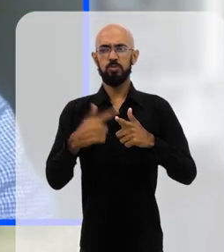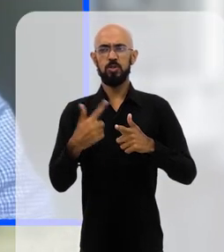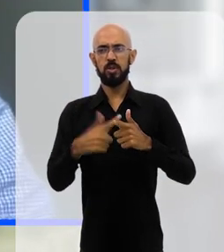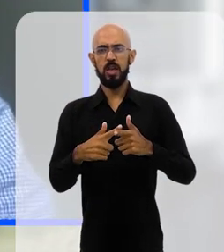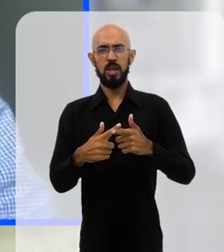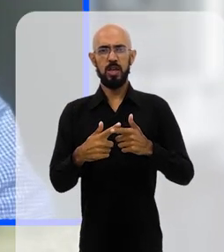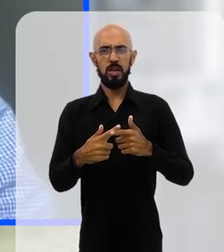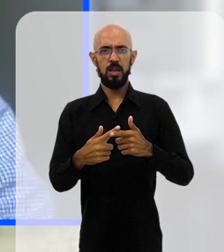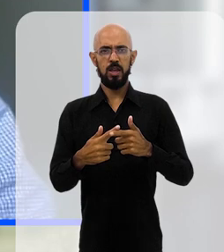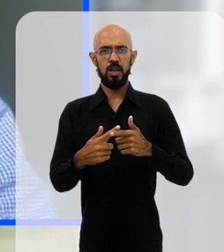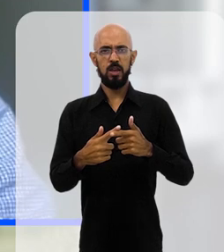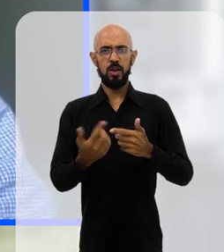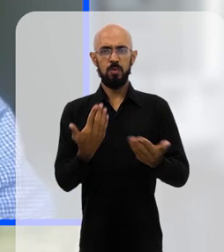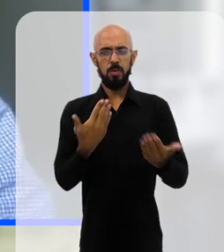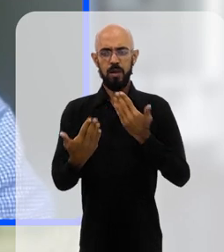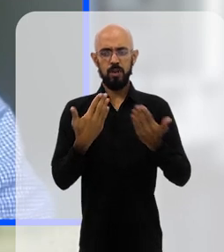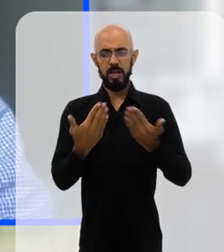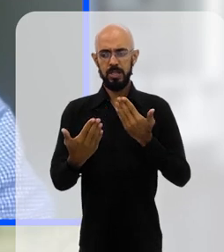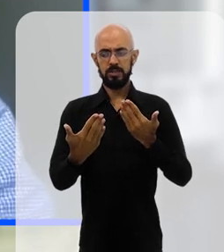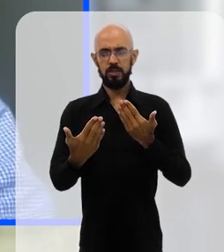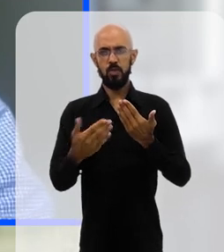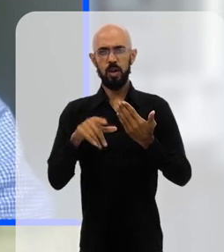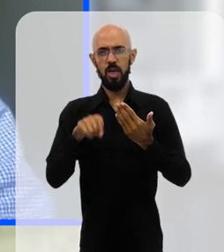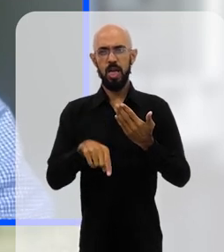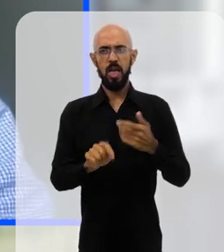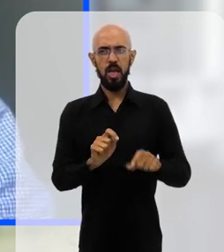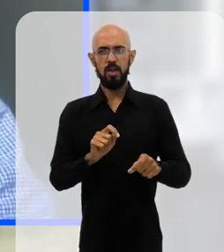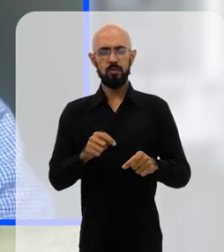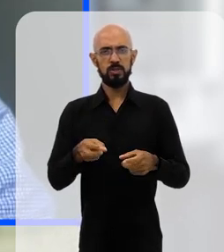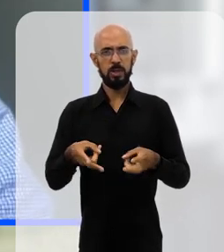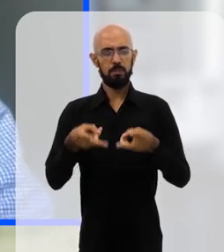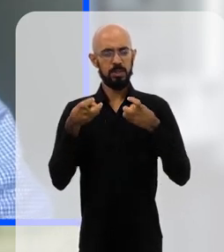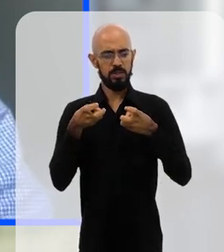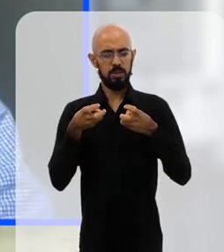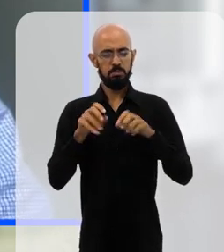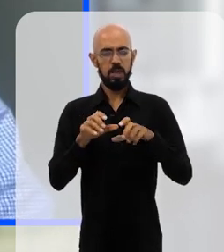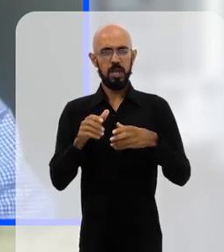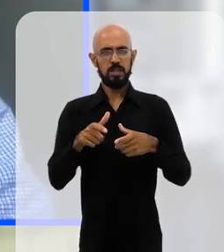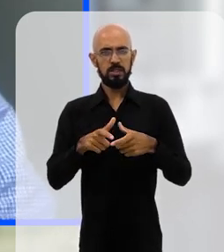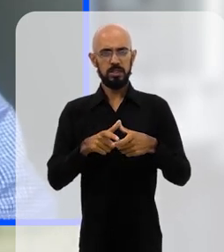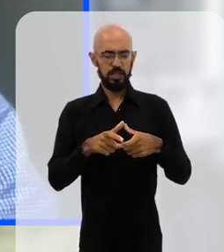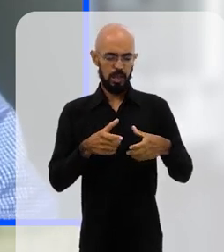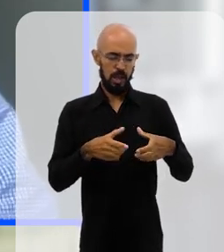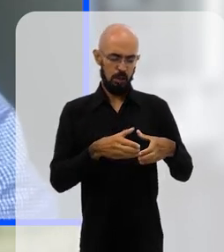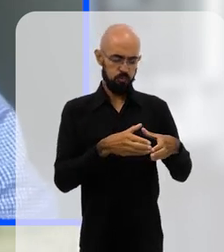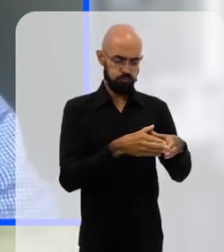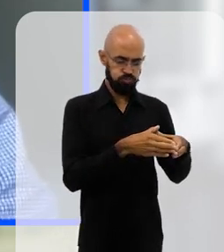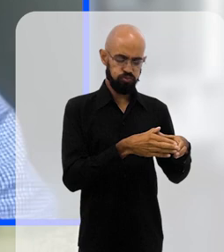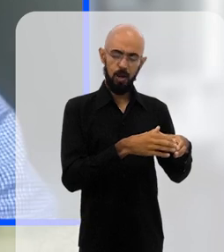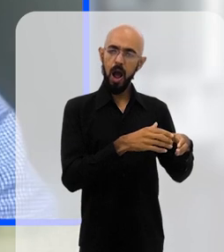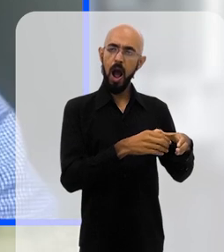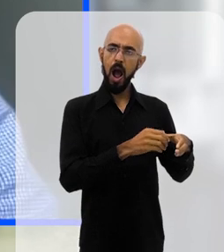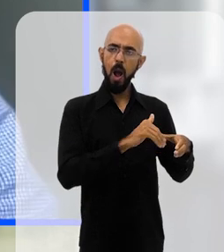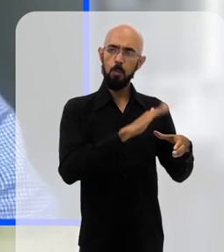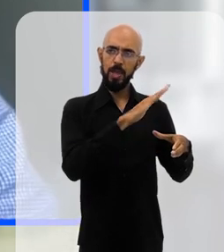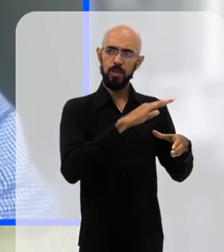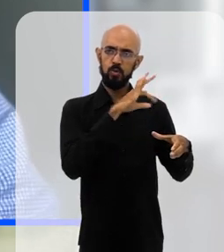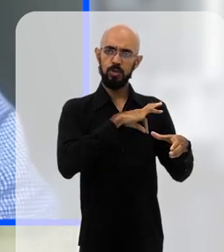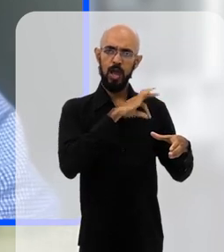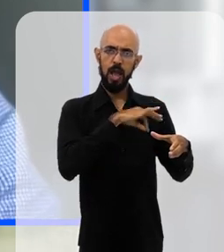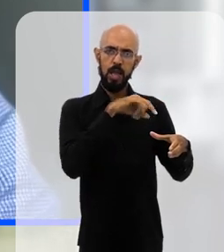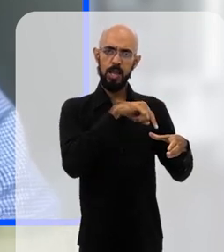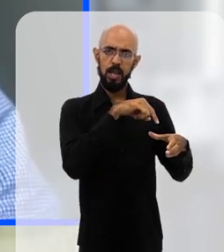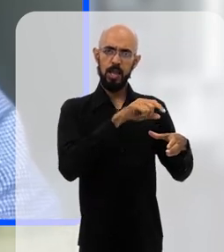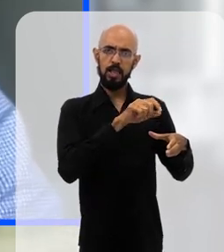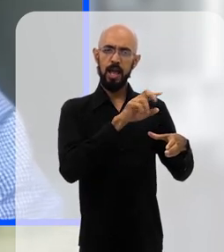boa métrica para se analisar a desigualdade, é justamente você verificar a concentração de renda. E durante esse período da pandemia, né, uma